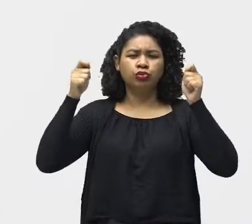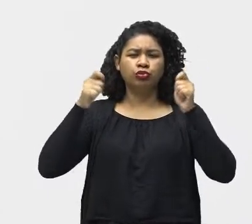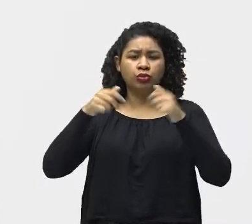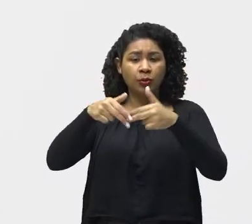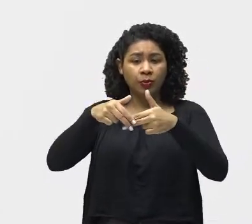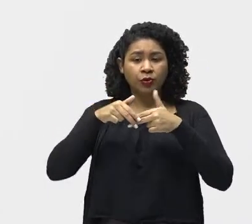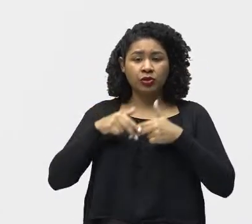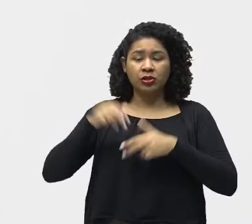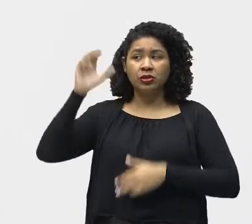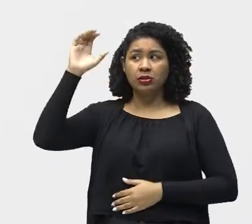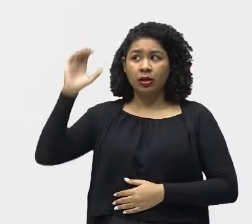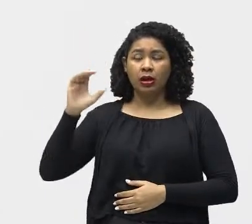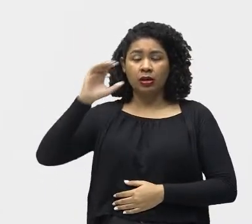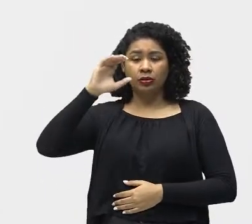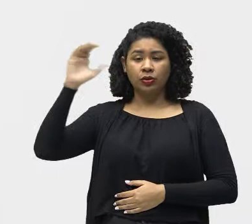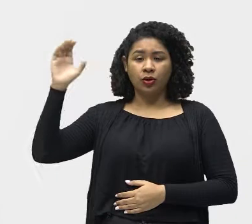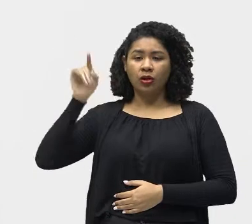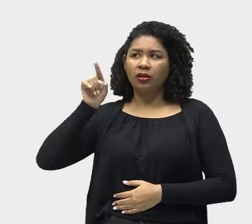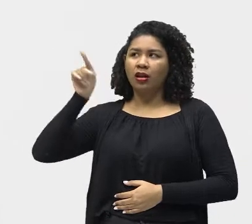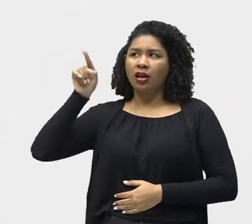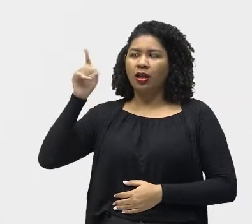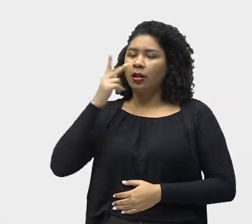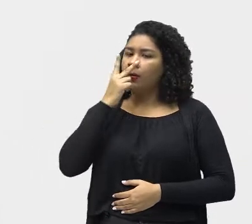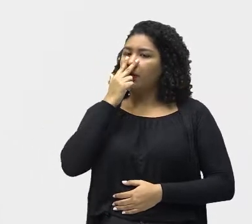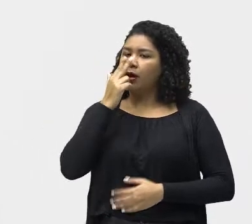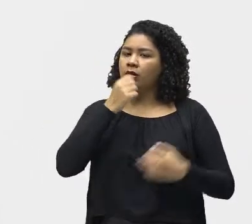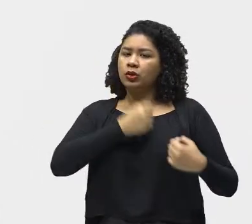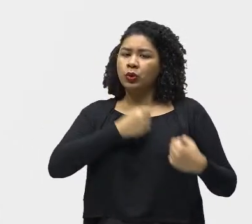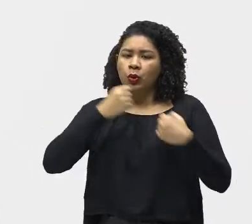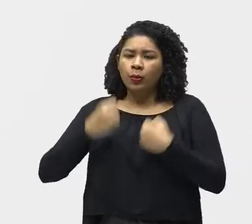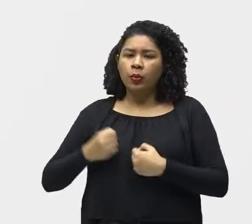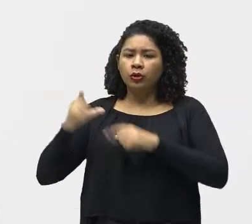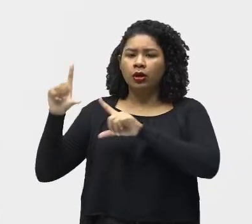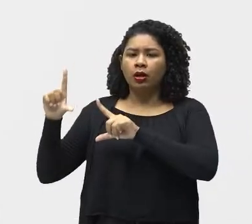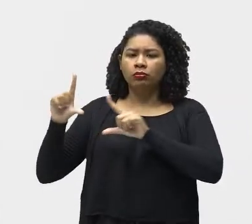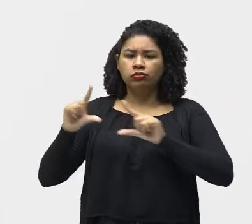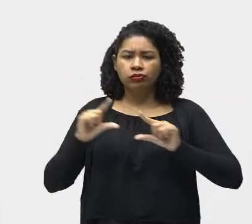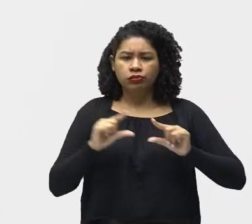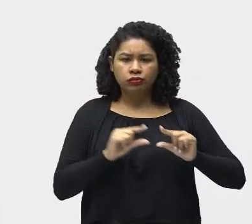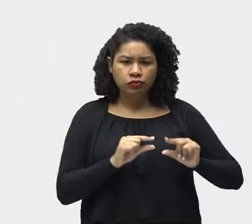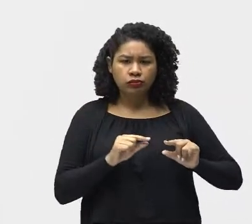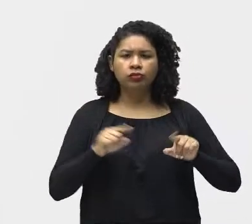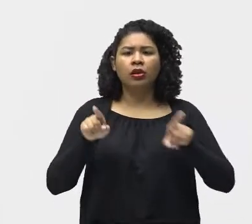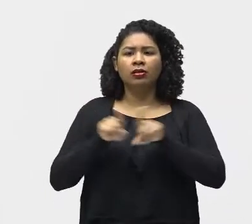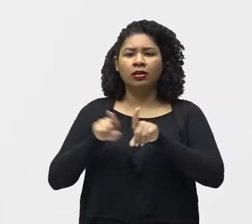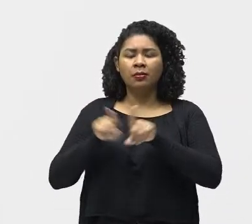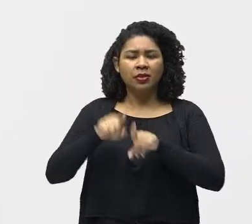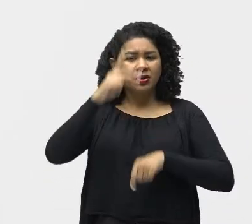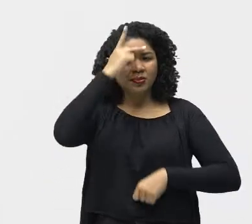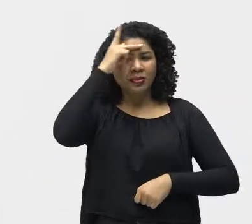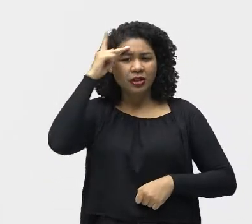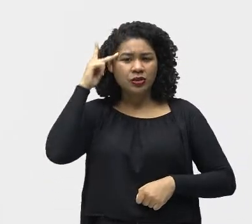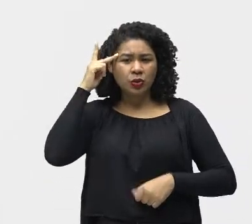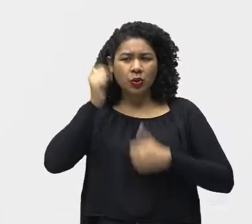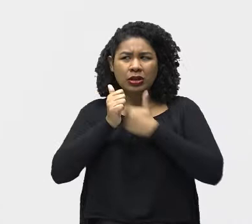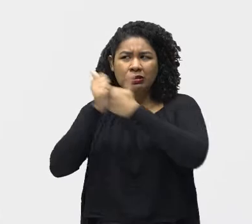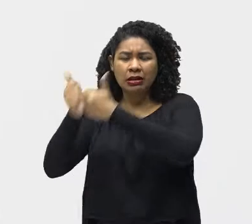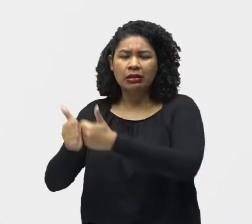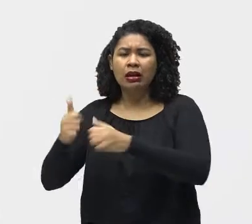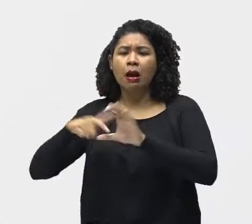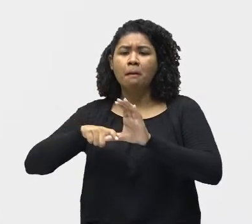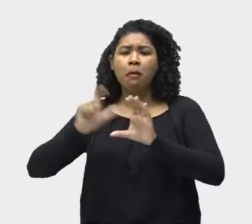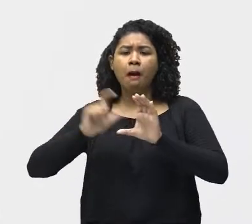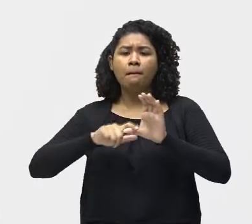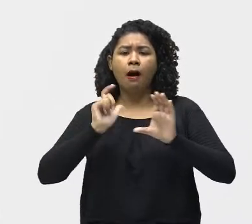Perdeu o poder, a questão da disputa de poder também ali com os monarcas, perdeu fiéis, perdeu dinheiro, perdeu muito espaço por